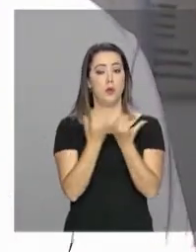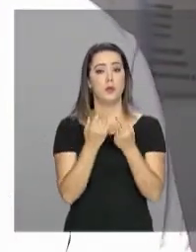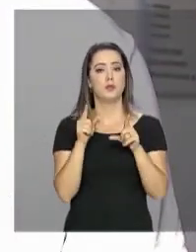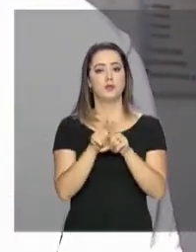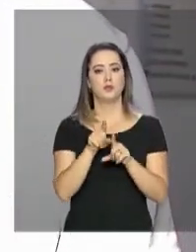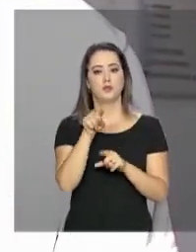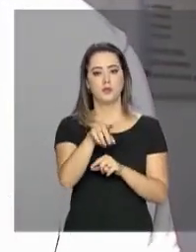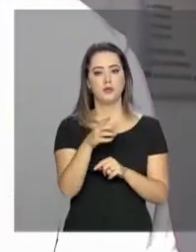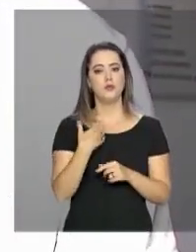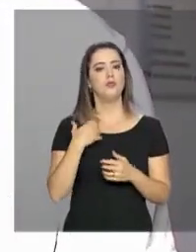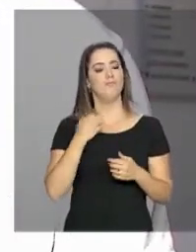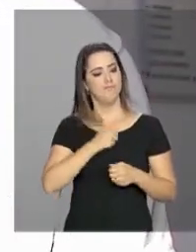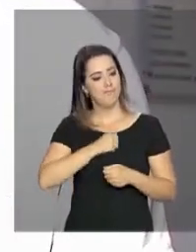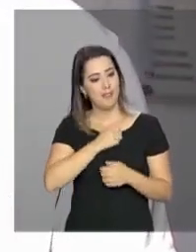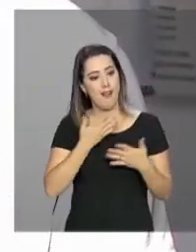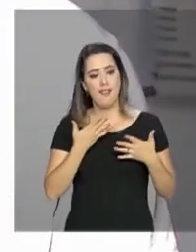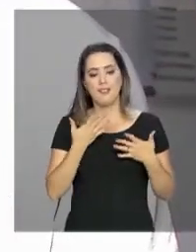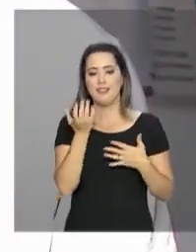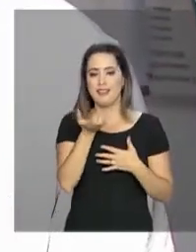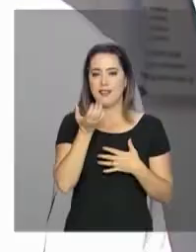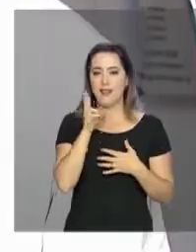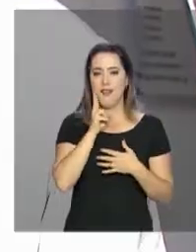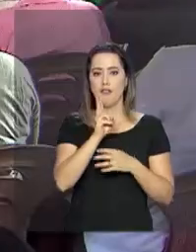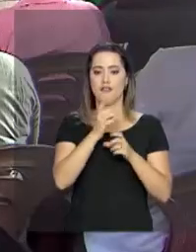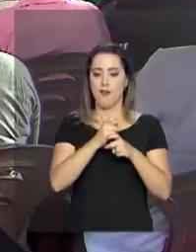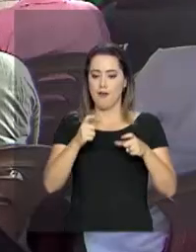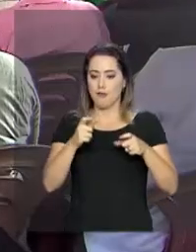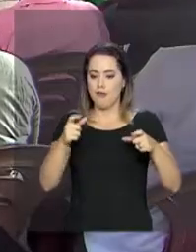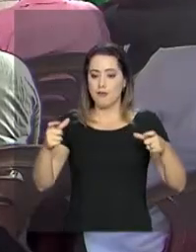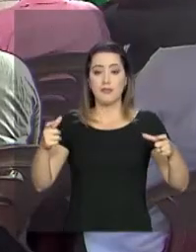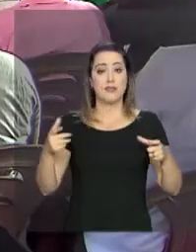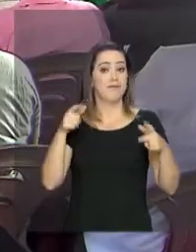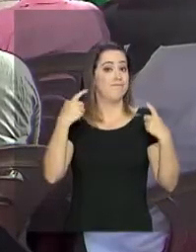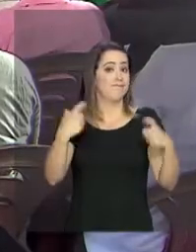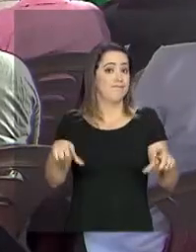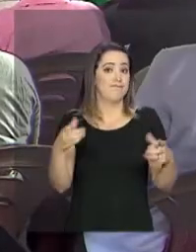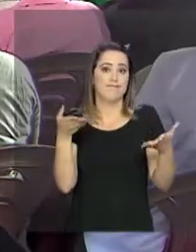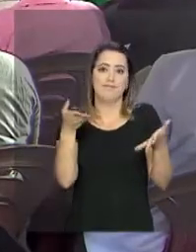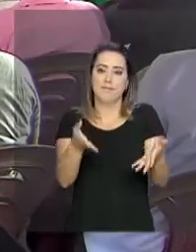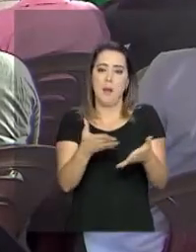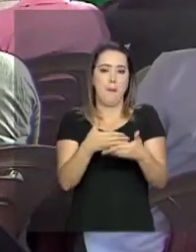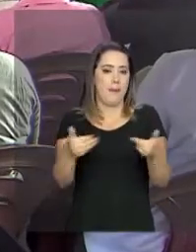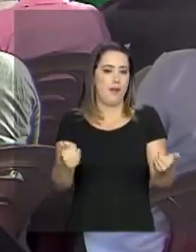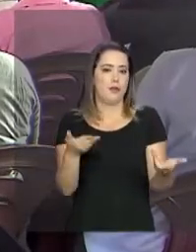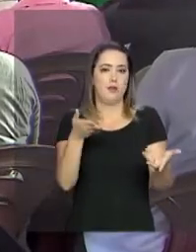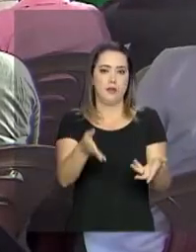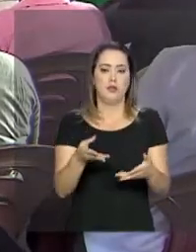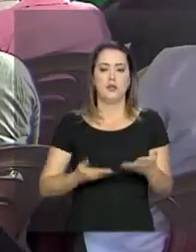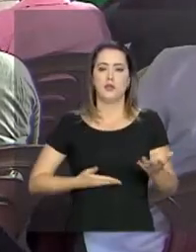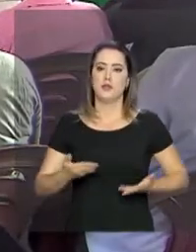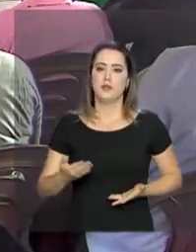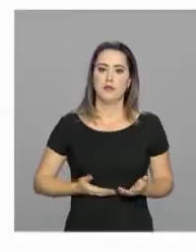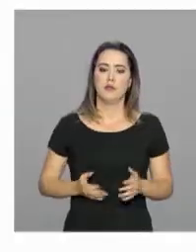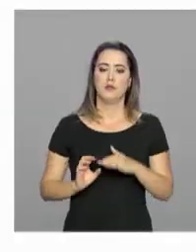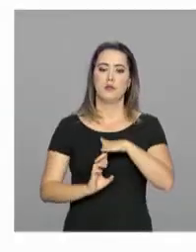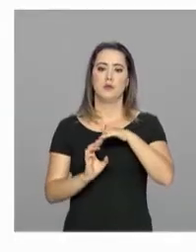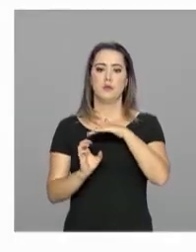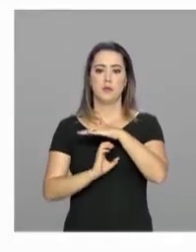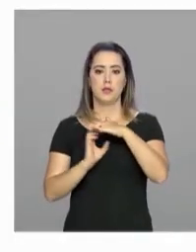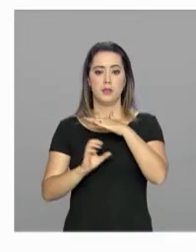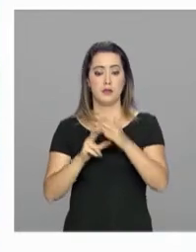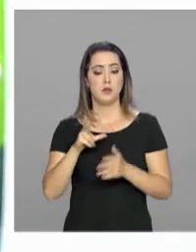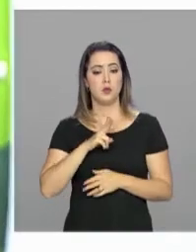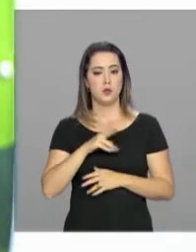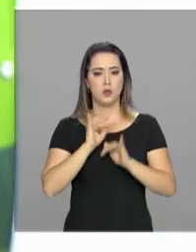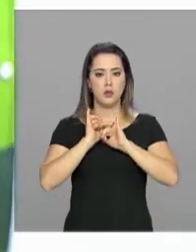Edinaldo está ansioso pelo crescimento do parque. O edital que levará parte dos serviços à iniciativa privada foi